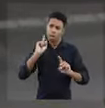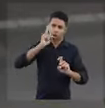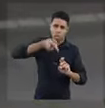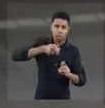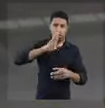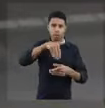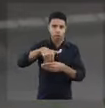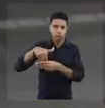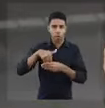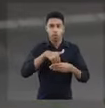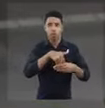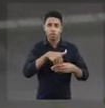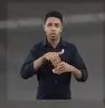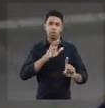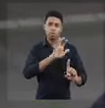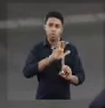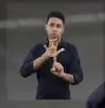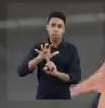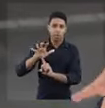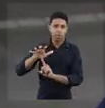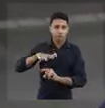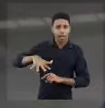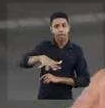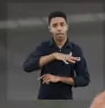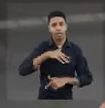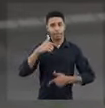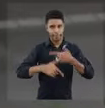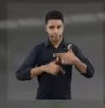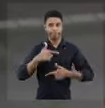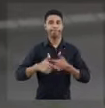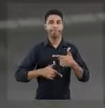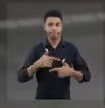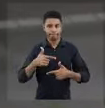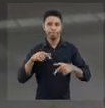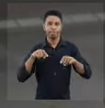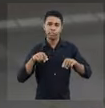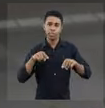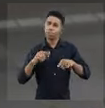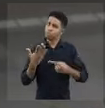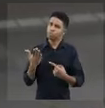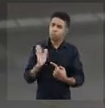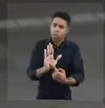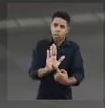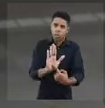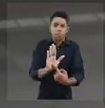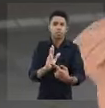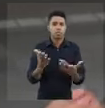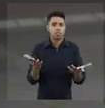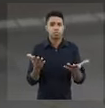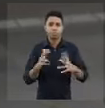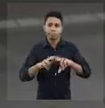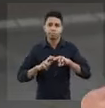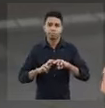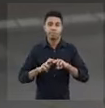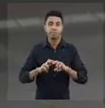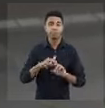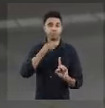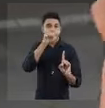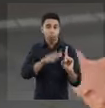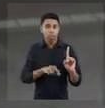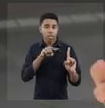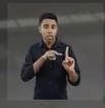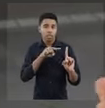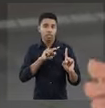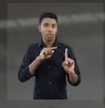Sefora Char, coordenadora nacional da promoção da regularidade do trabalho na administração pública do MPT Ele se manifesta em